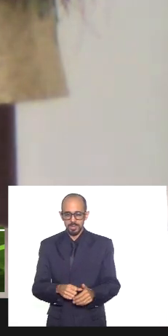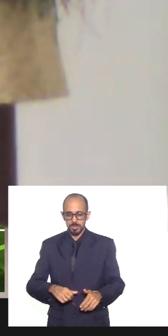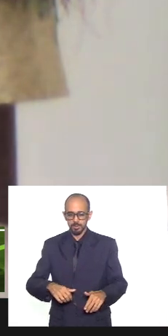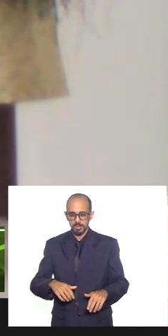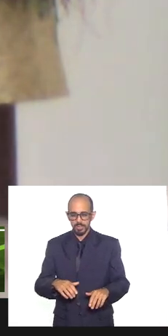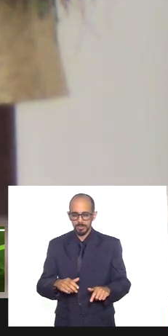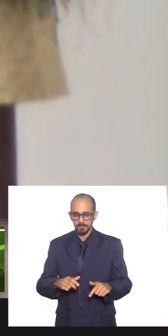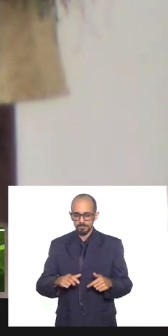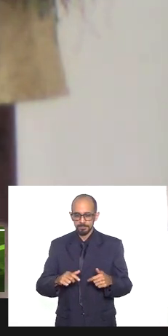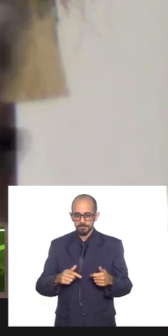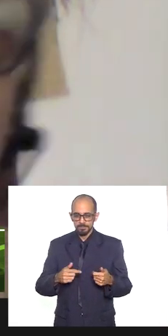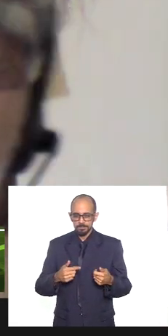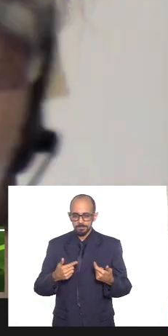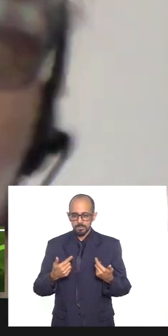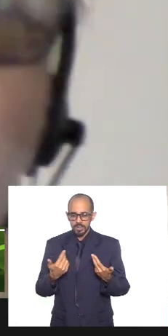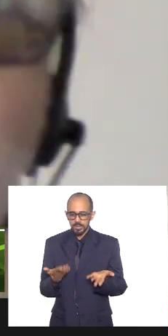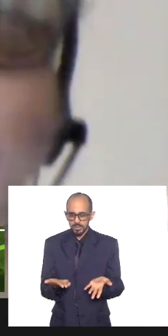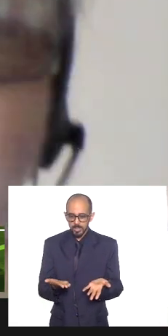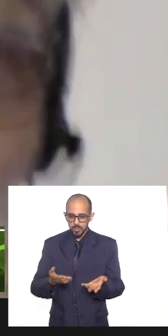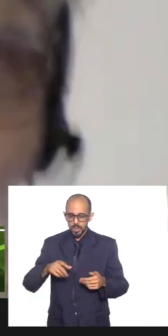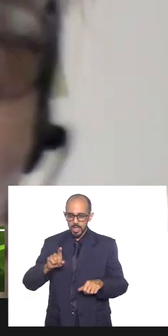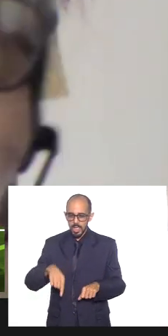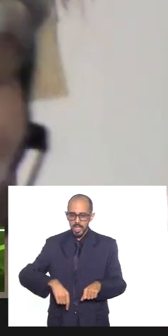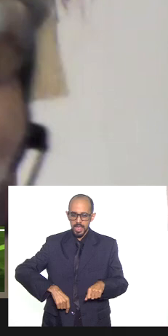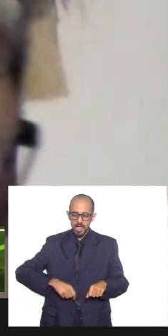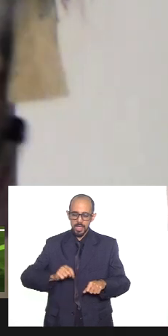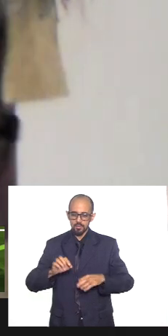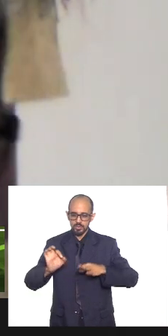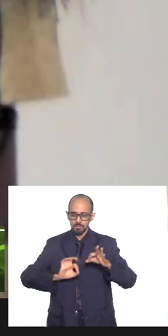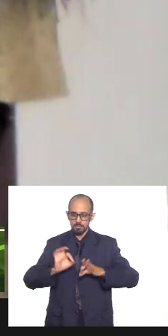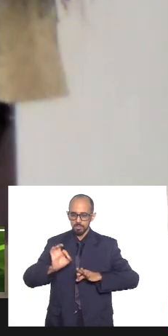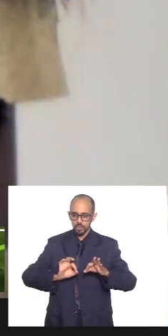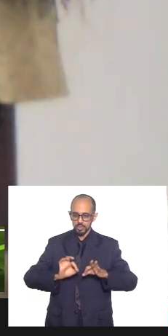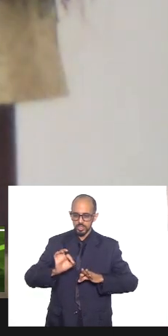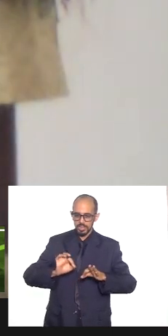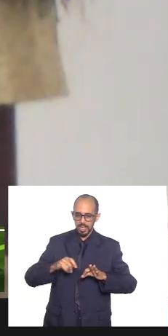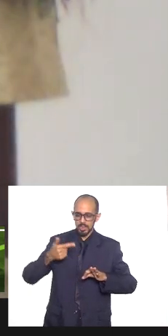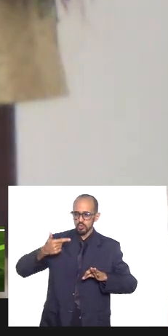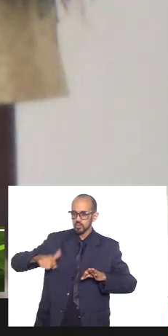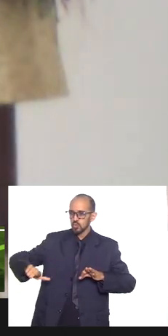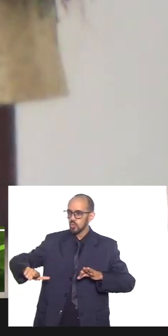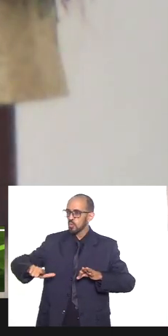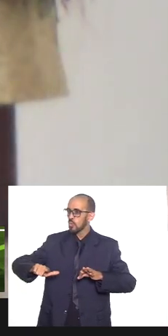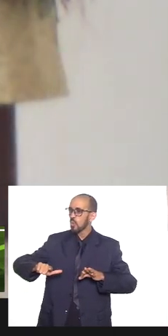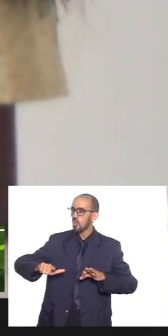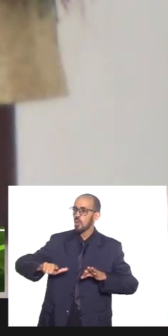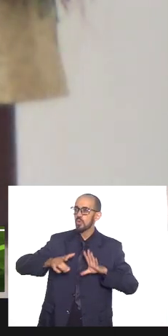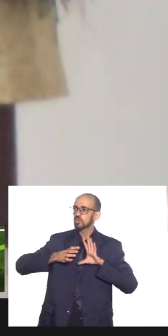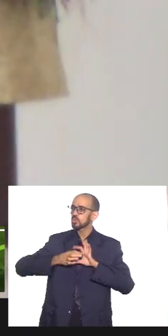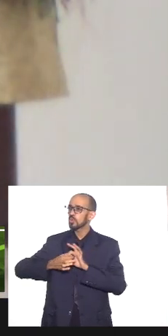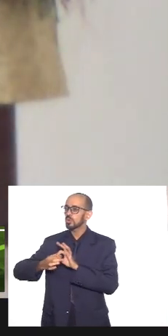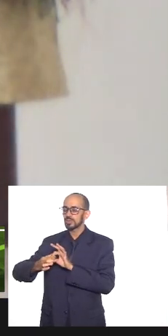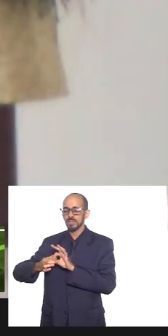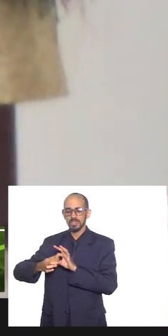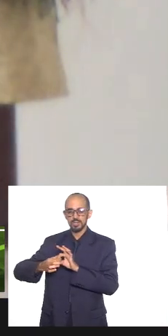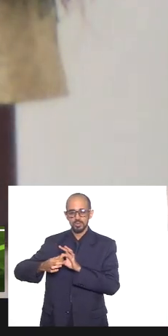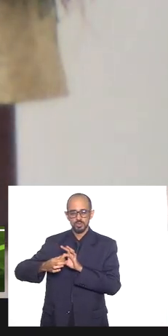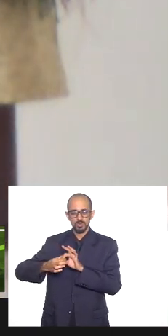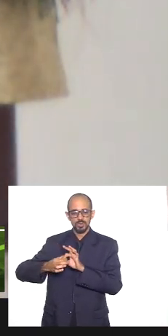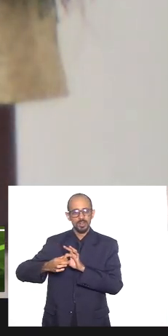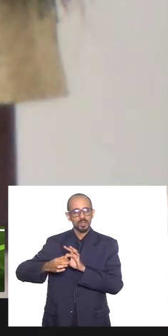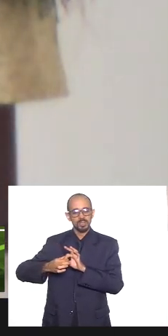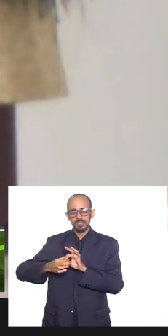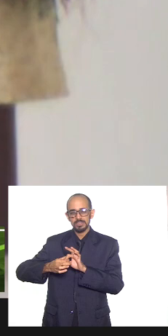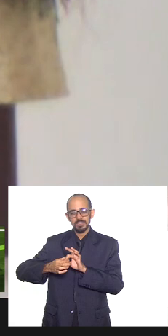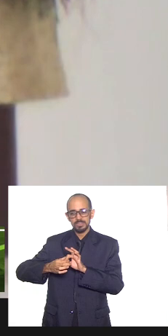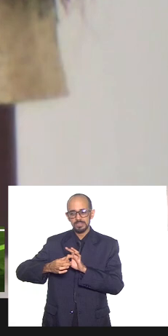infância no sentido de você projetar para uma outra perspectiva em dimensões